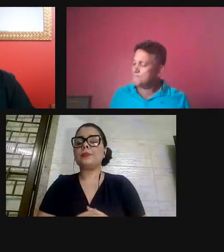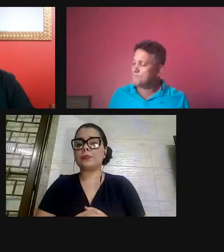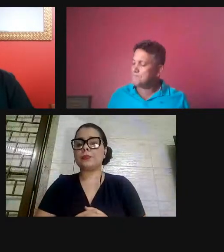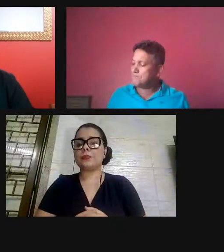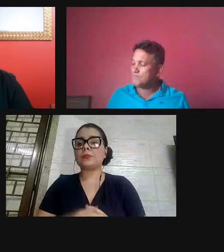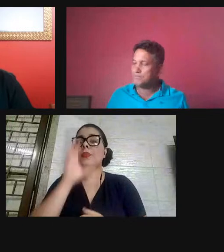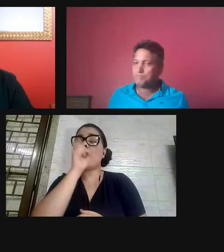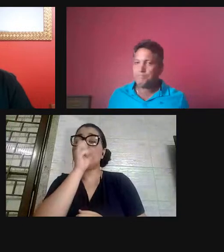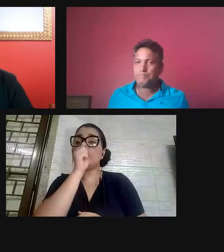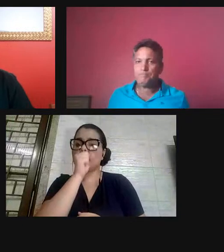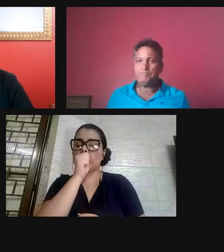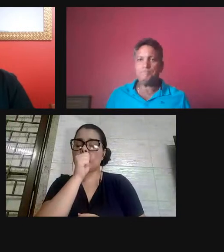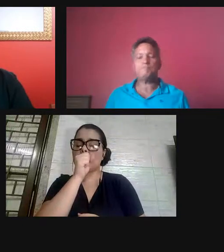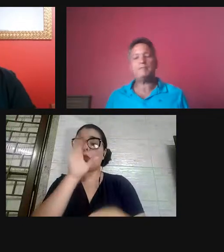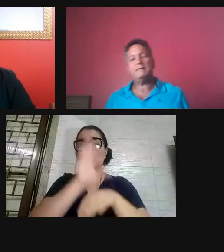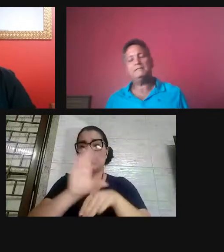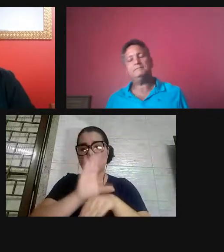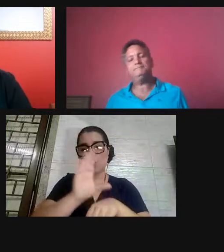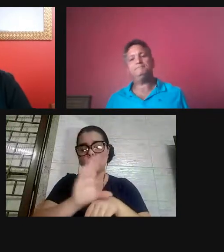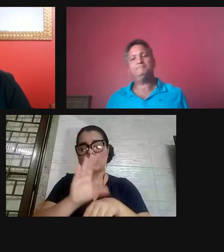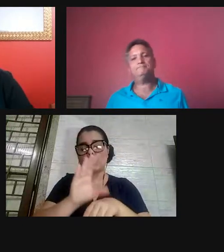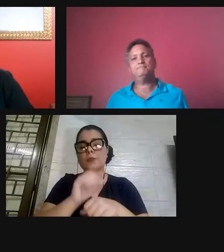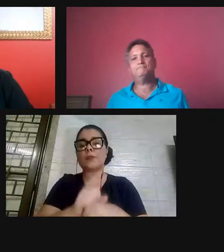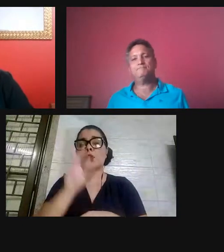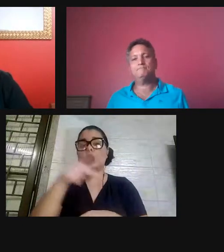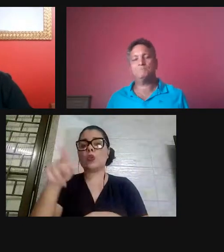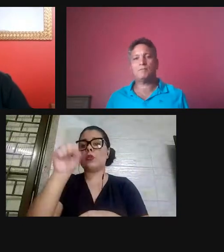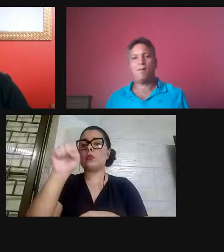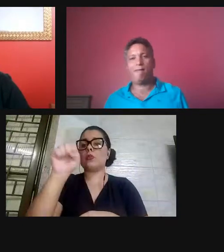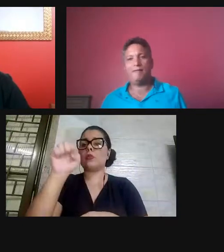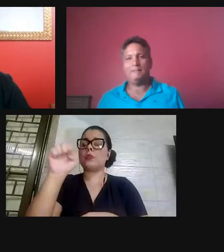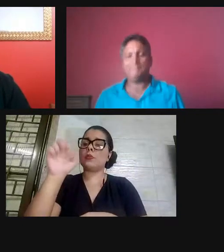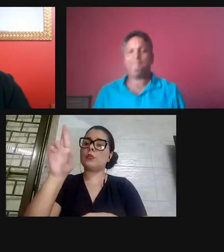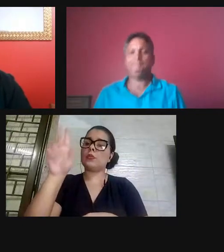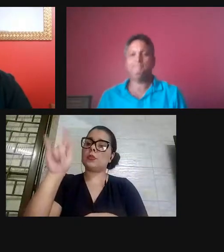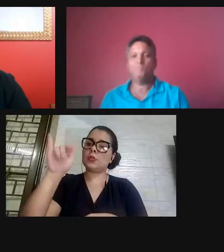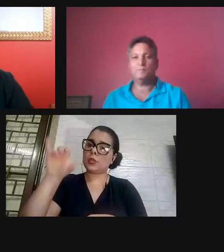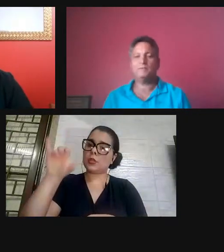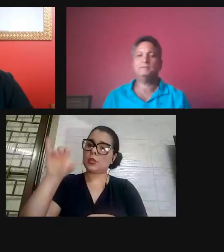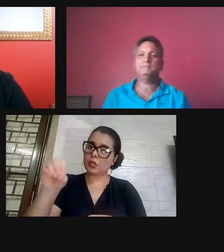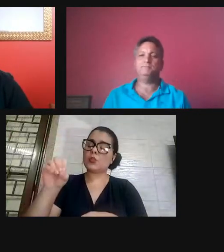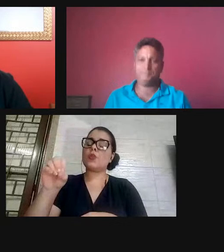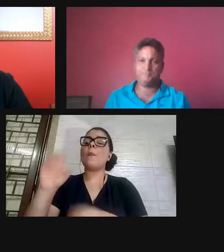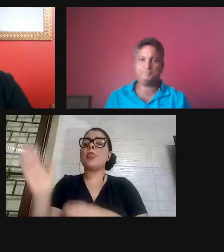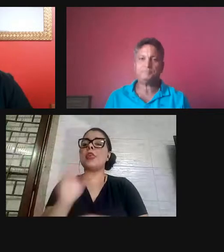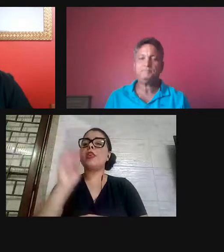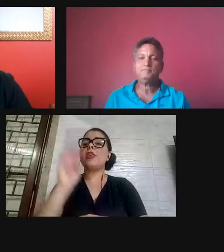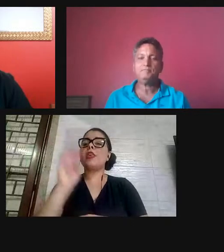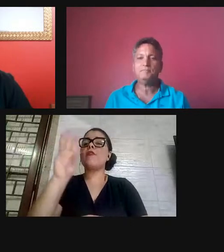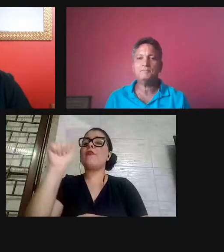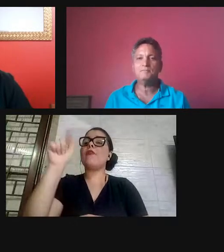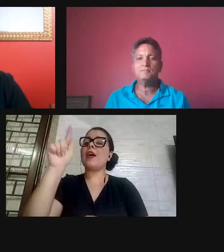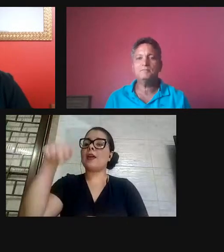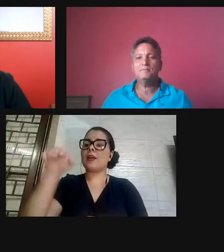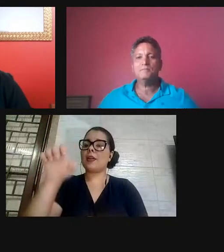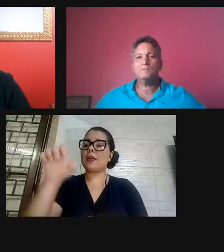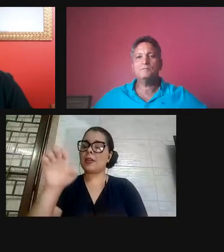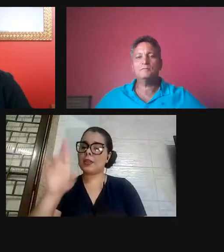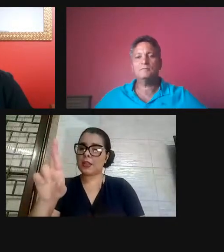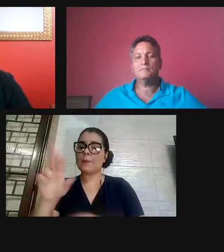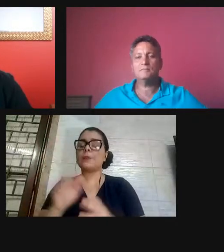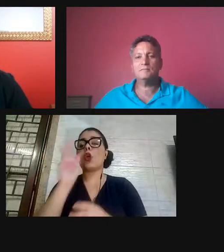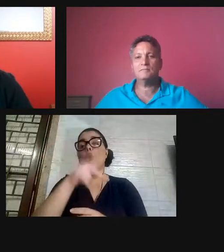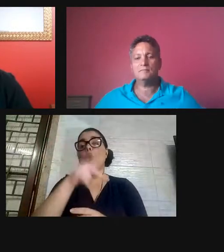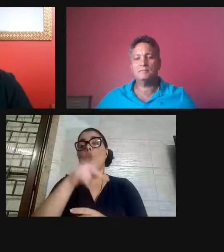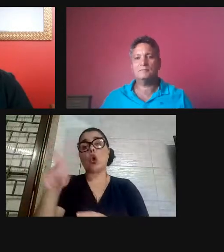sábados, nos cursos lá. O professor Sérgio e o professor Wagner Saboia. O professor Sérgio vai ter uma palavrinha,